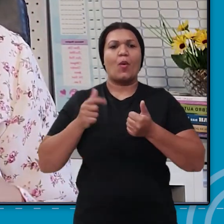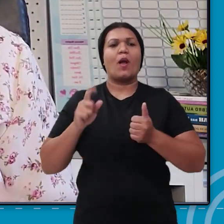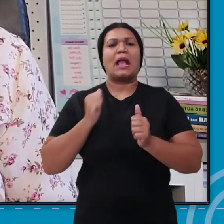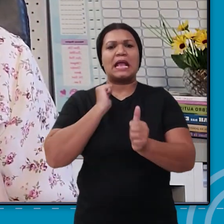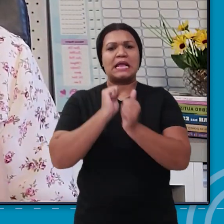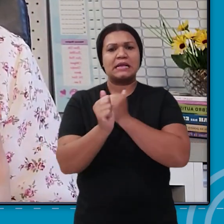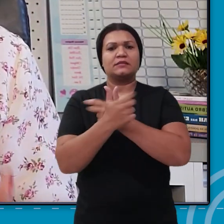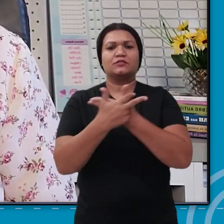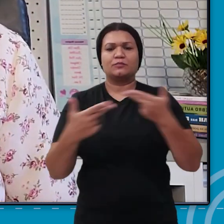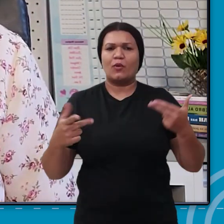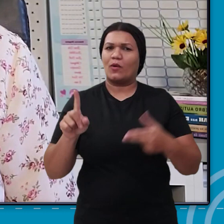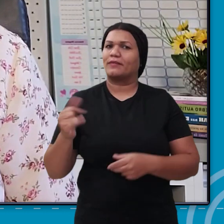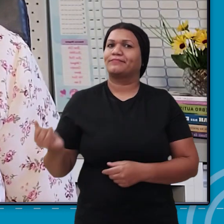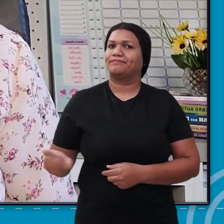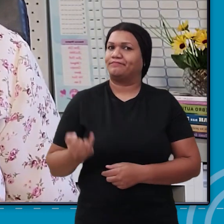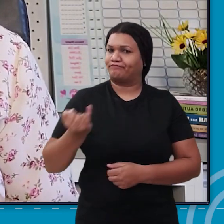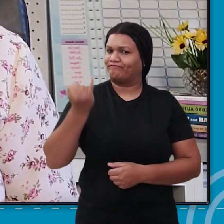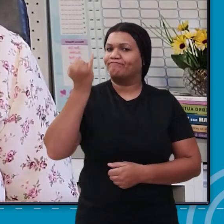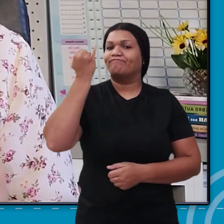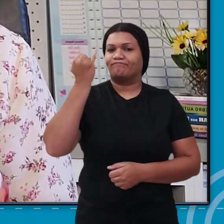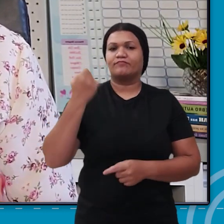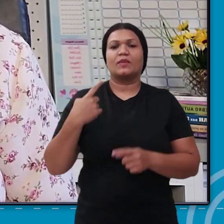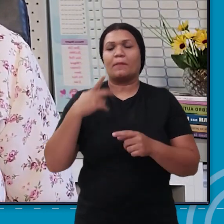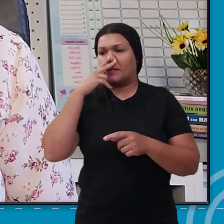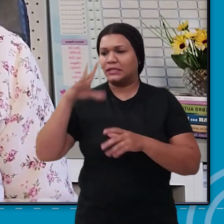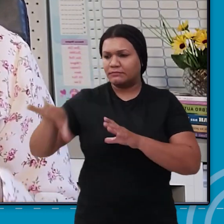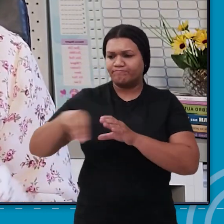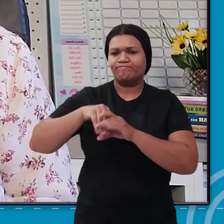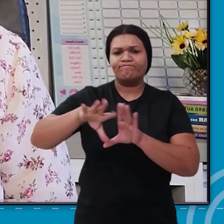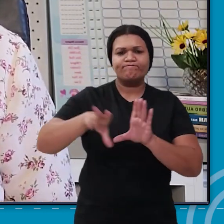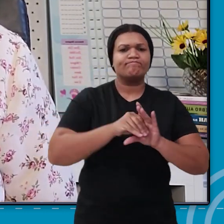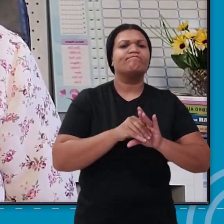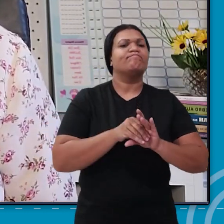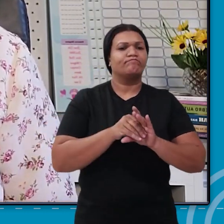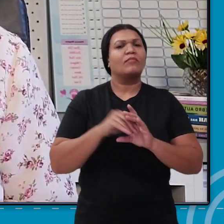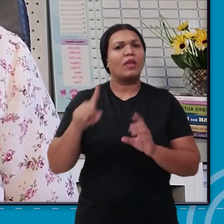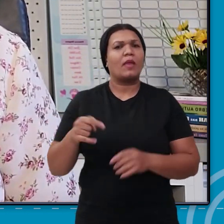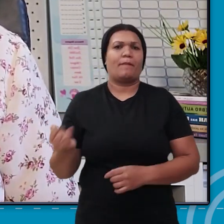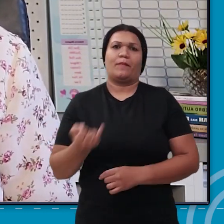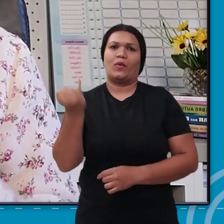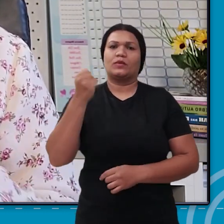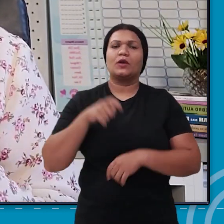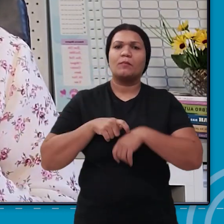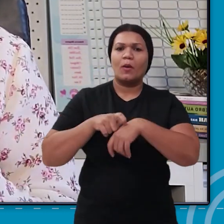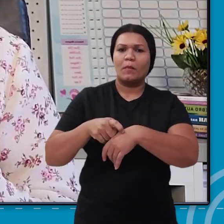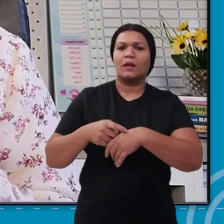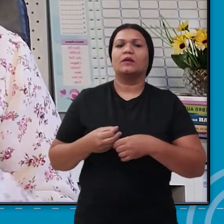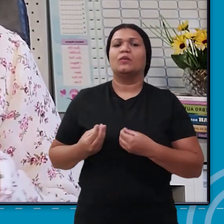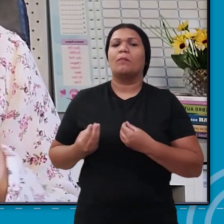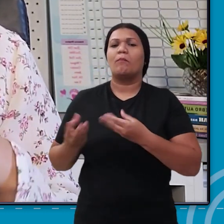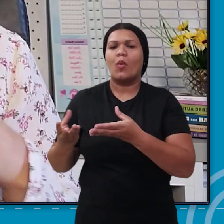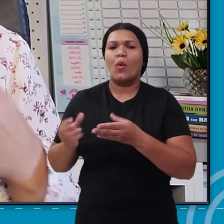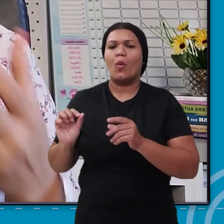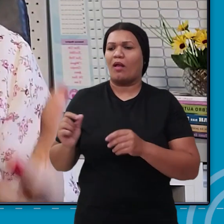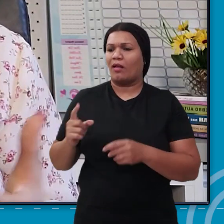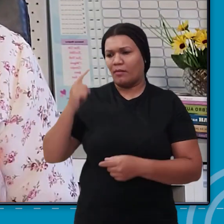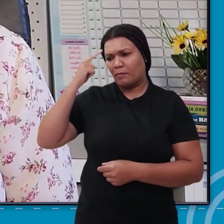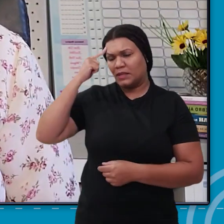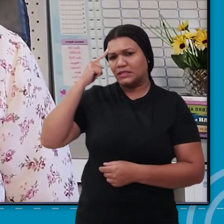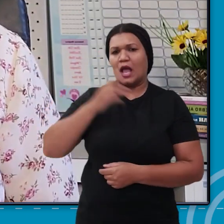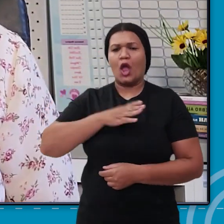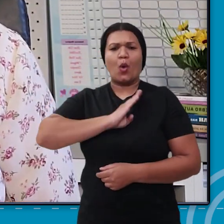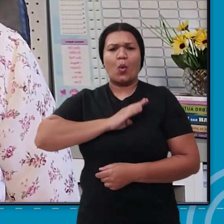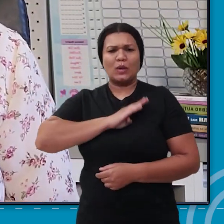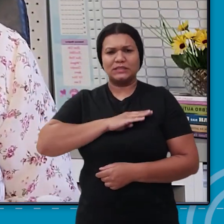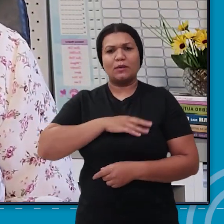ele é muito significativo, contribui muito. Então, a partir do momento que se coloca ali o coração para palpitar